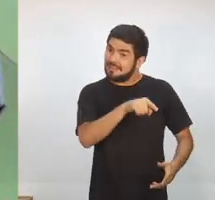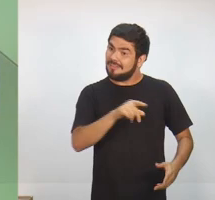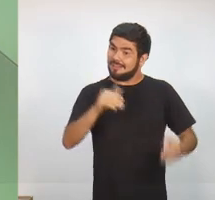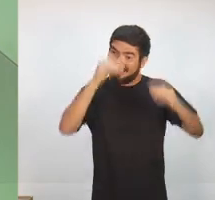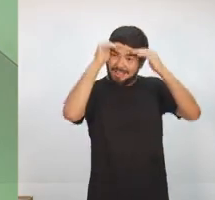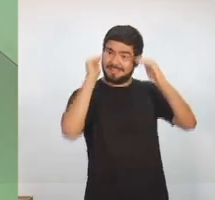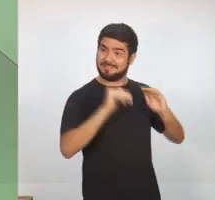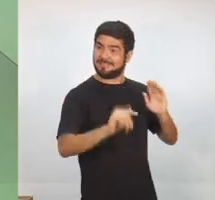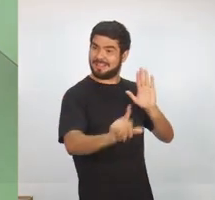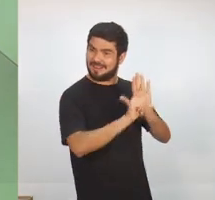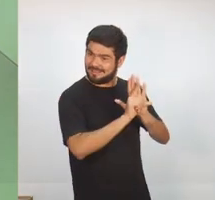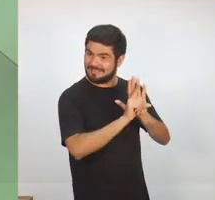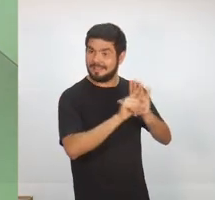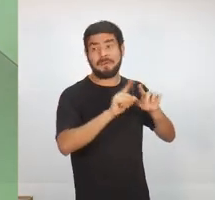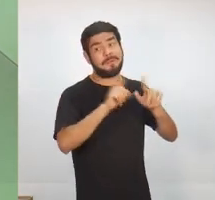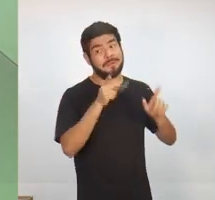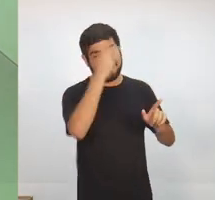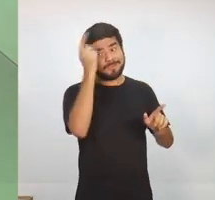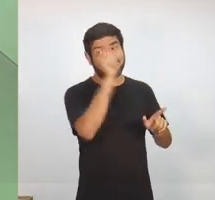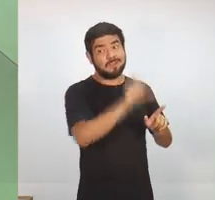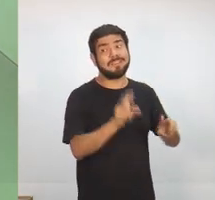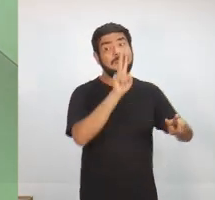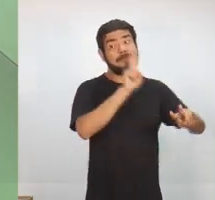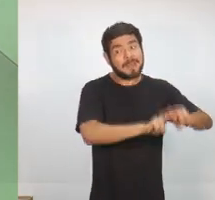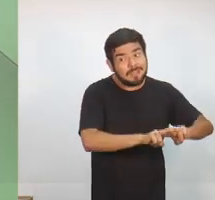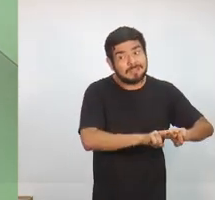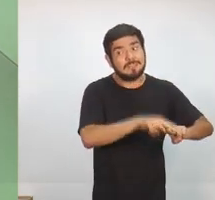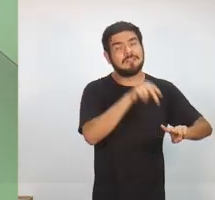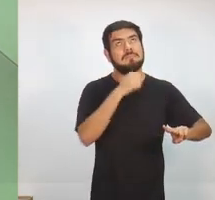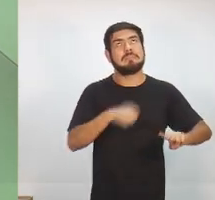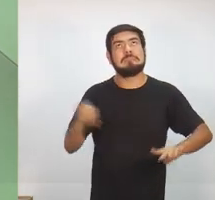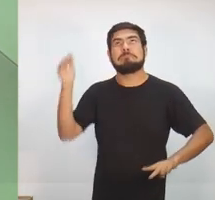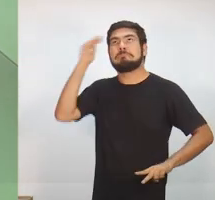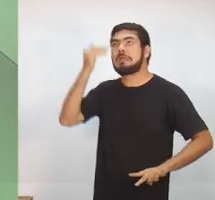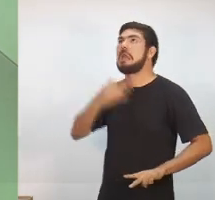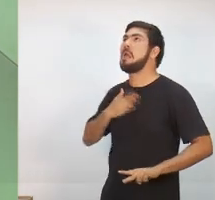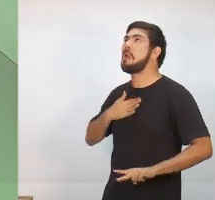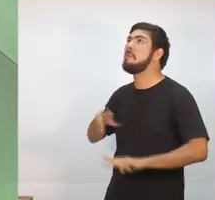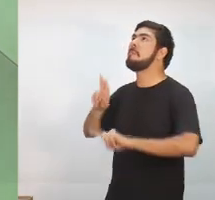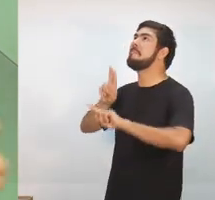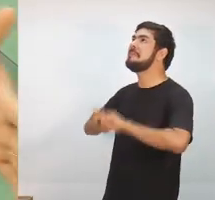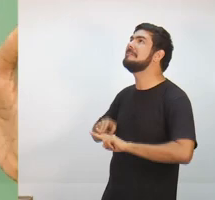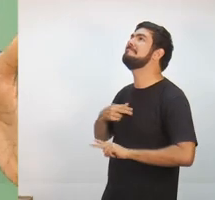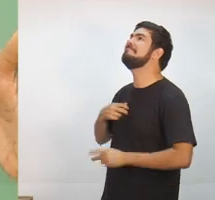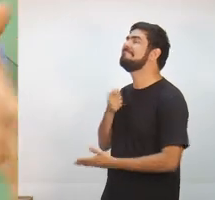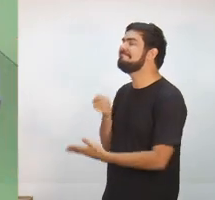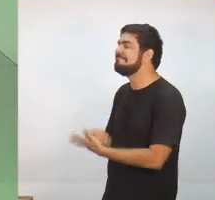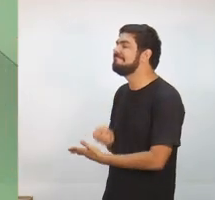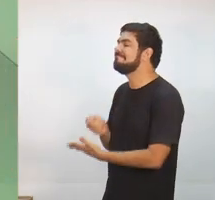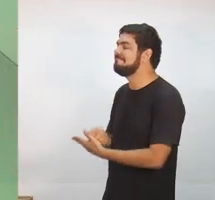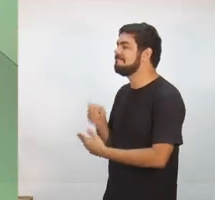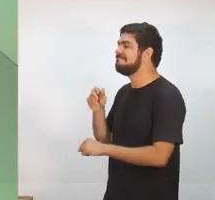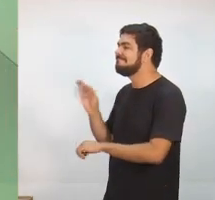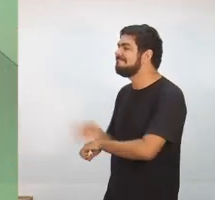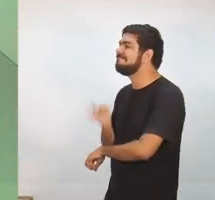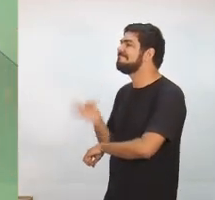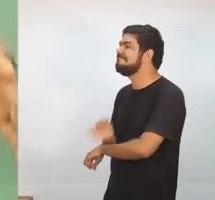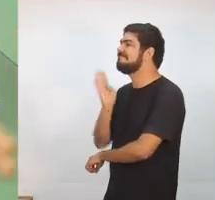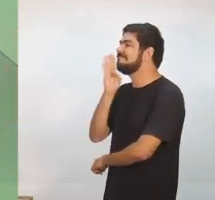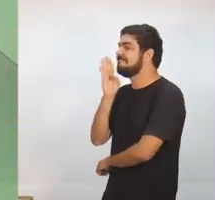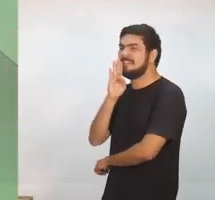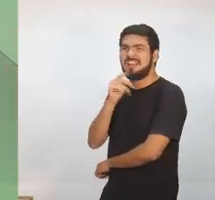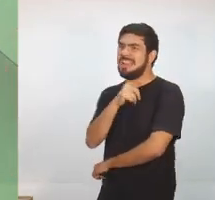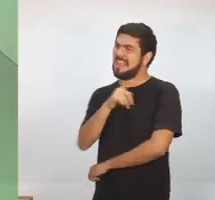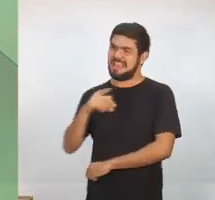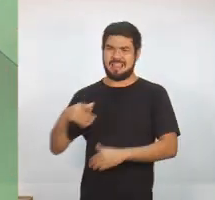legislação. Mas quem está preso tem que entender que tem que cumprir sua pena. Ele não está ali numa colônia de férias, ele